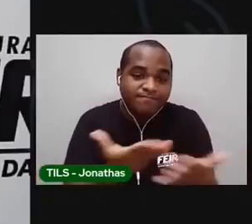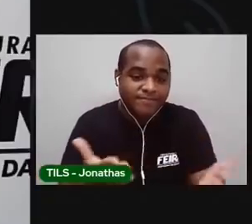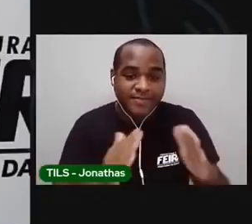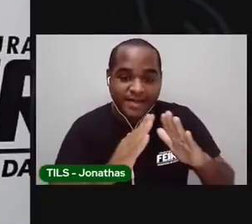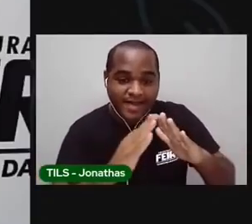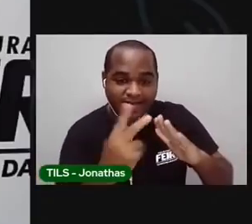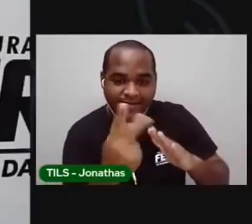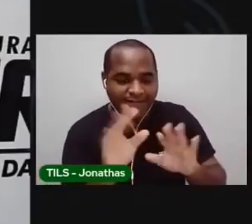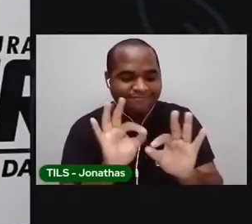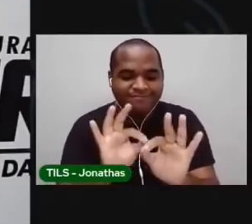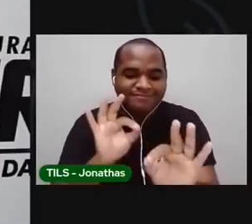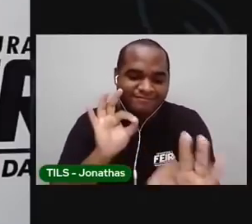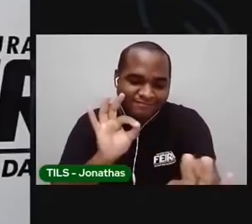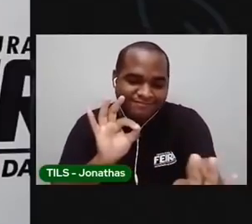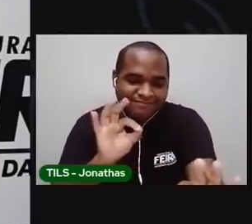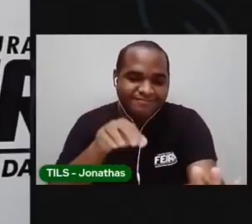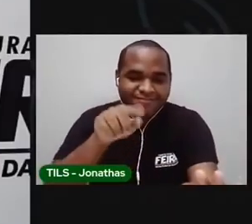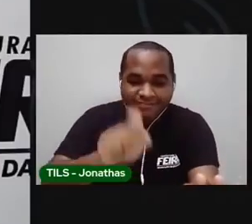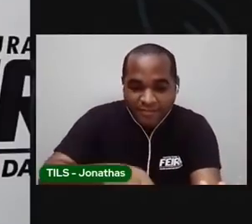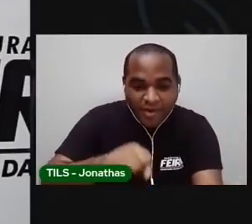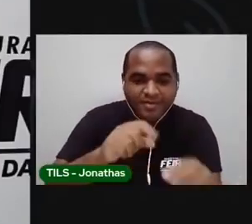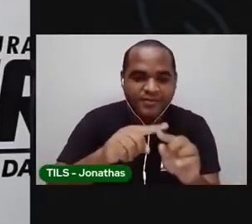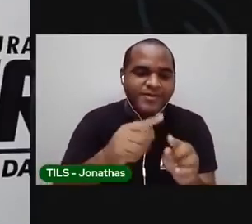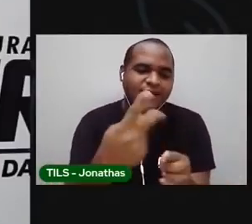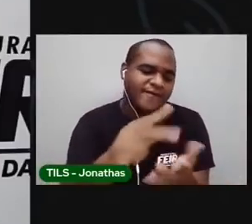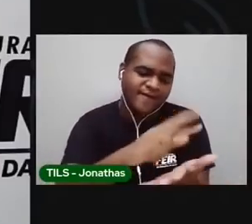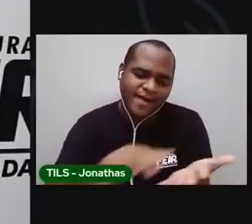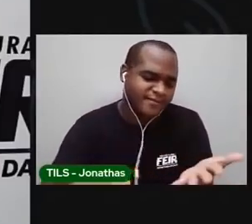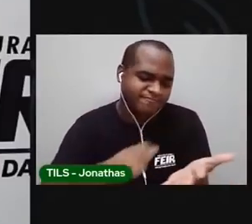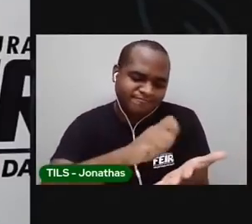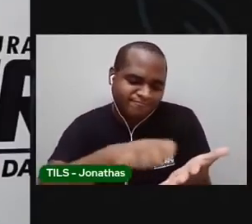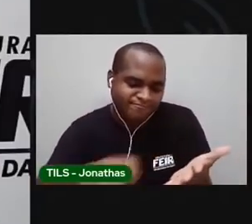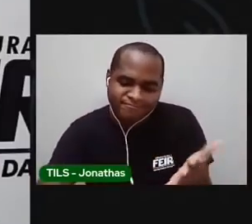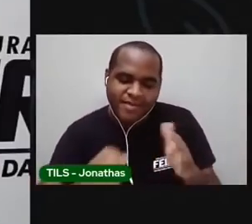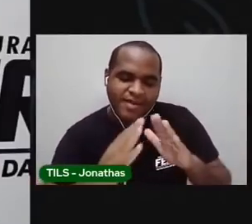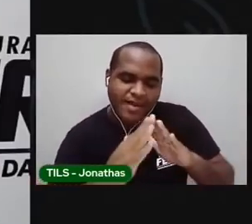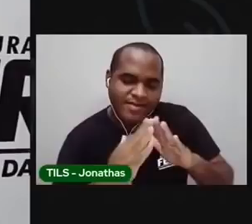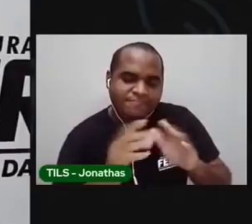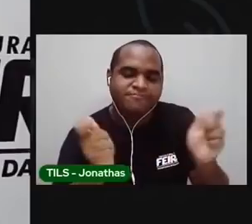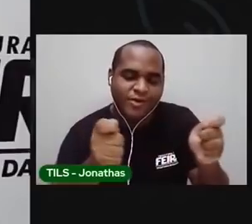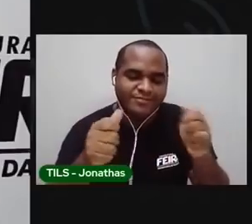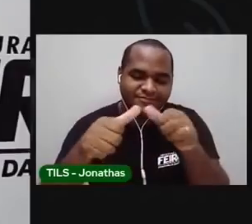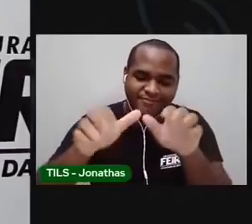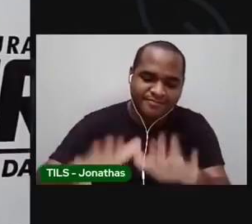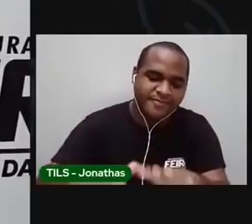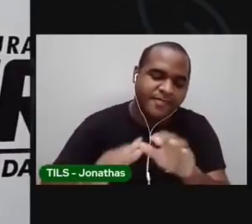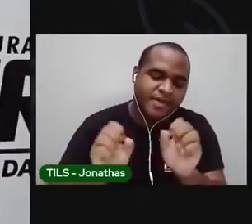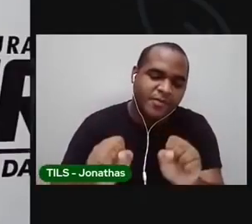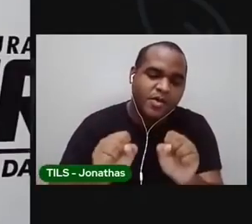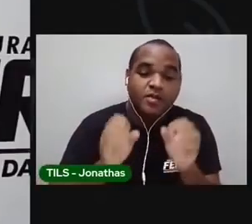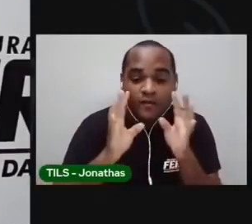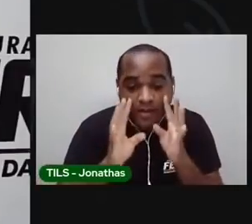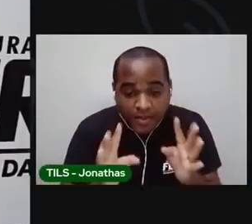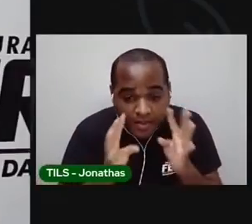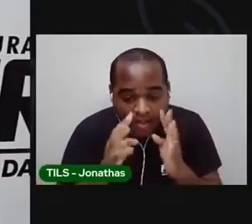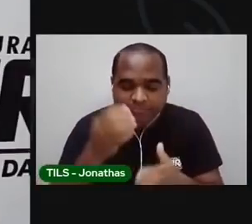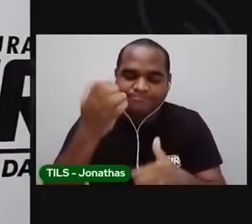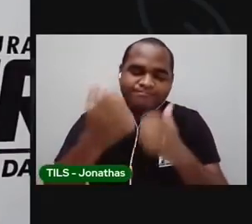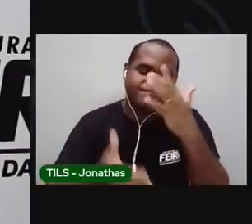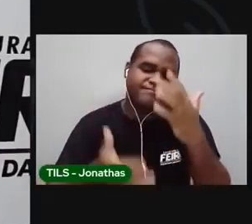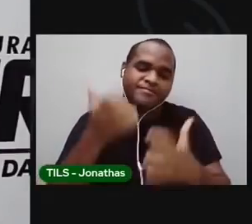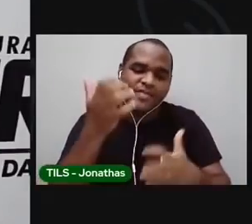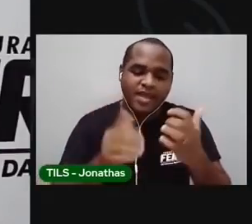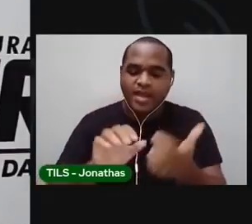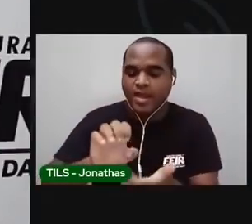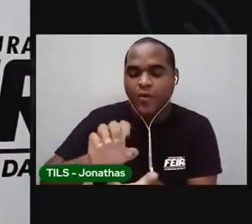a aula remota, para você fazer as suas atividades não presenciais aí em casa, tá bem? Você tem que prestar bastante atenção e a